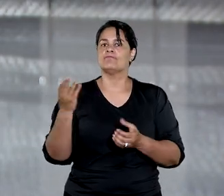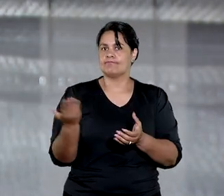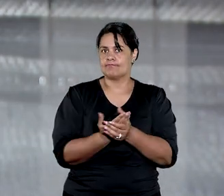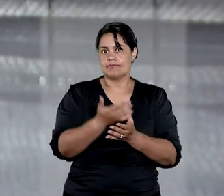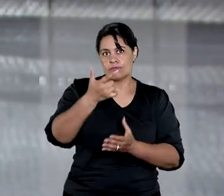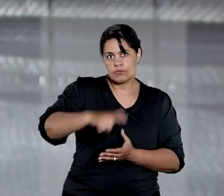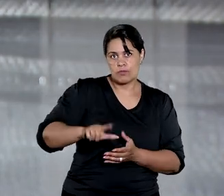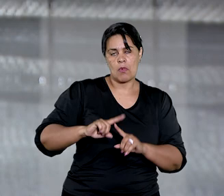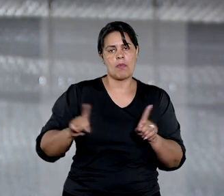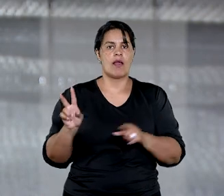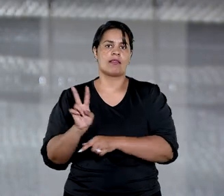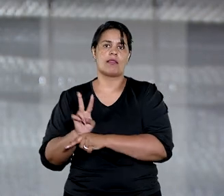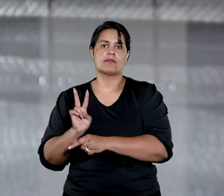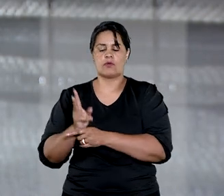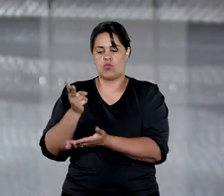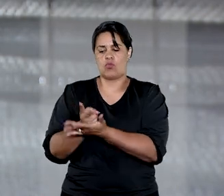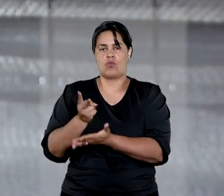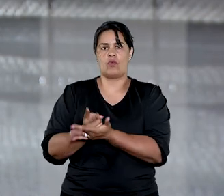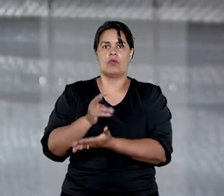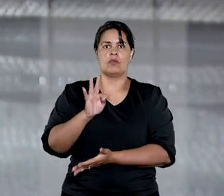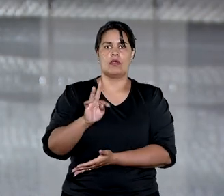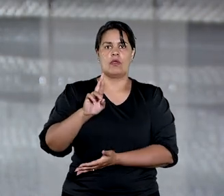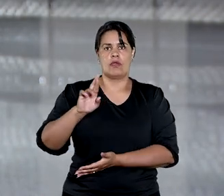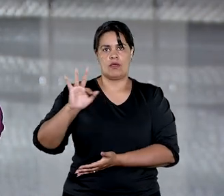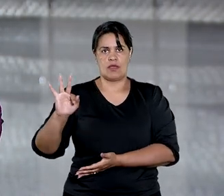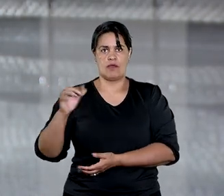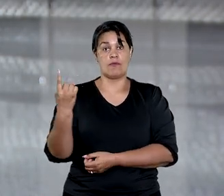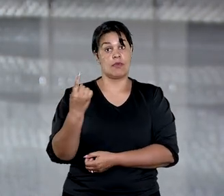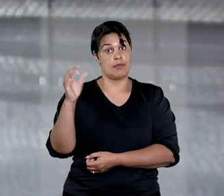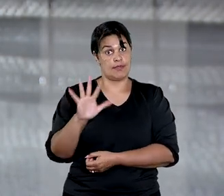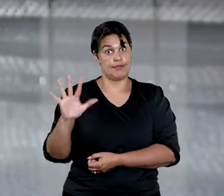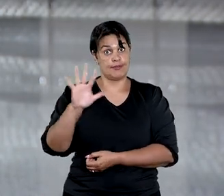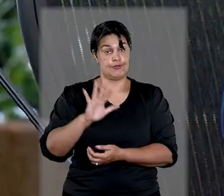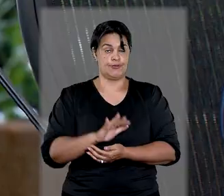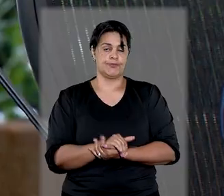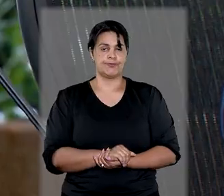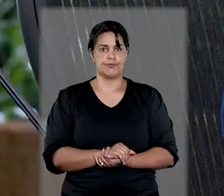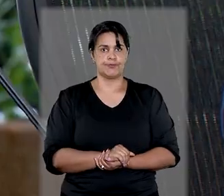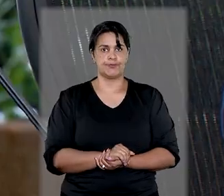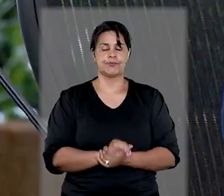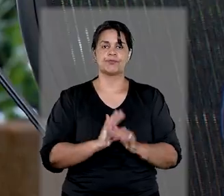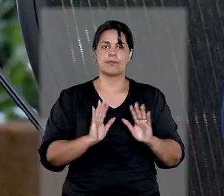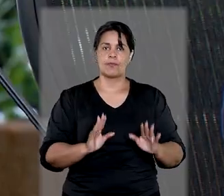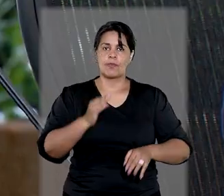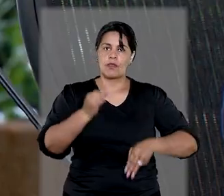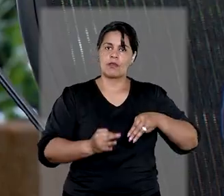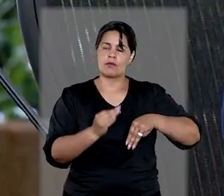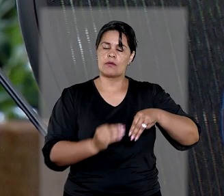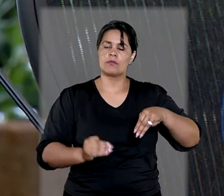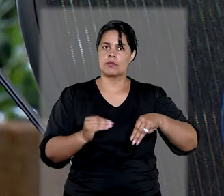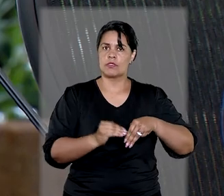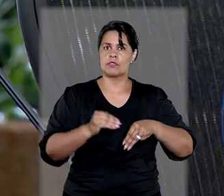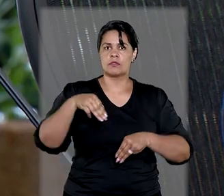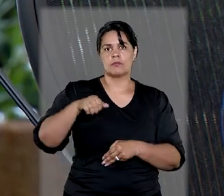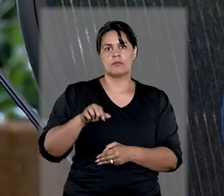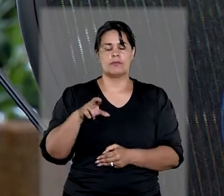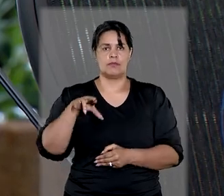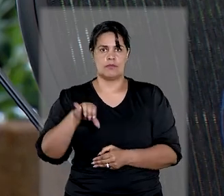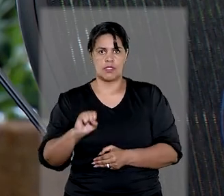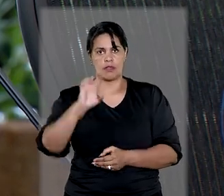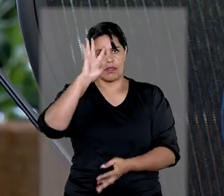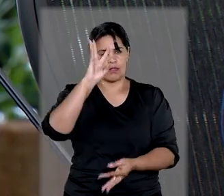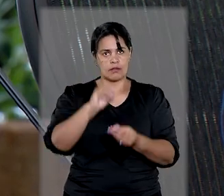cautelar foi mantida pelo Tribunal Regional Federal da Primeira Região. Ao decidir, a ministra Maria Tereza de Assis Moura